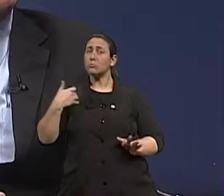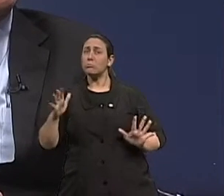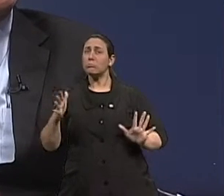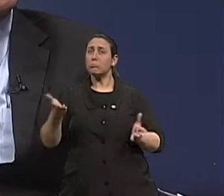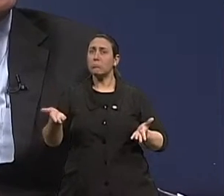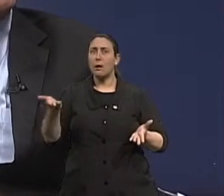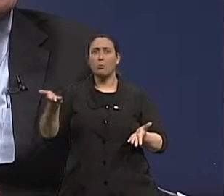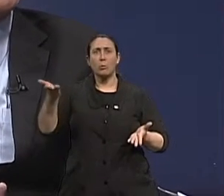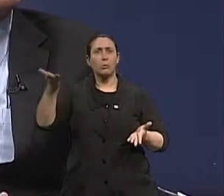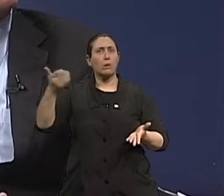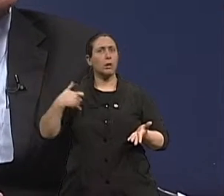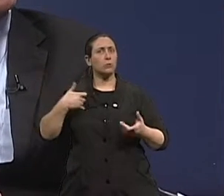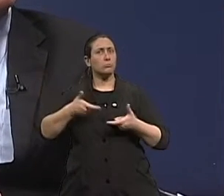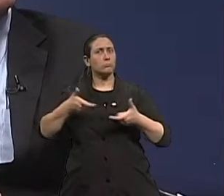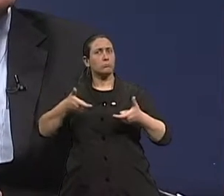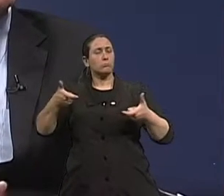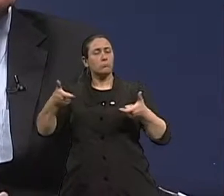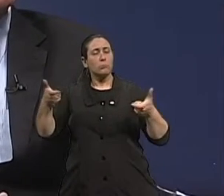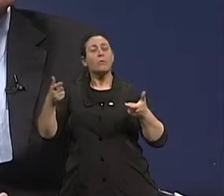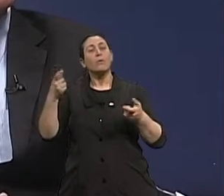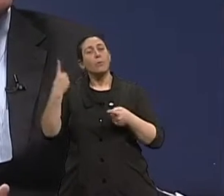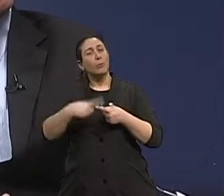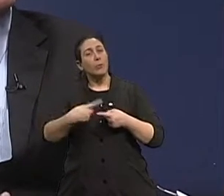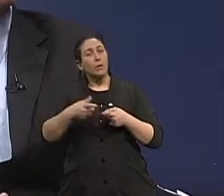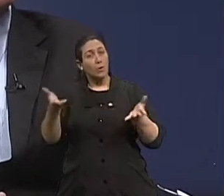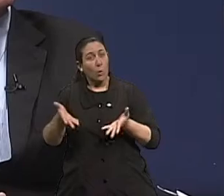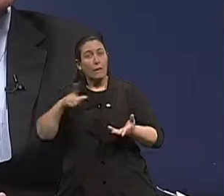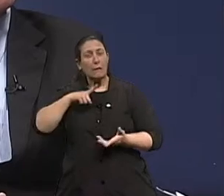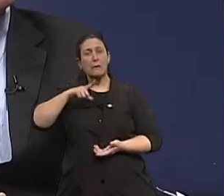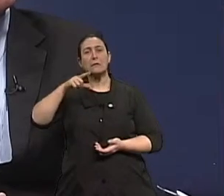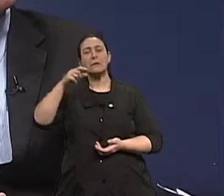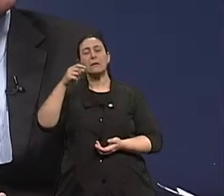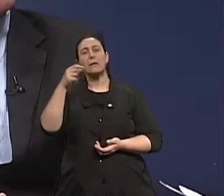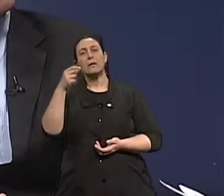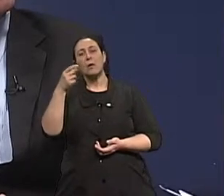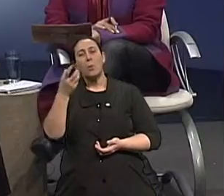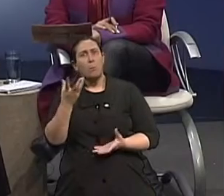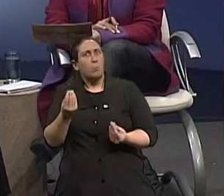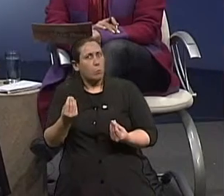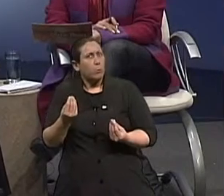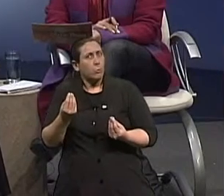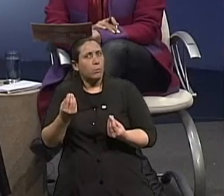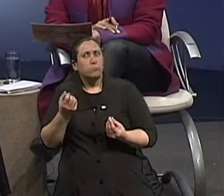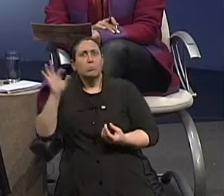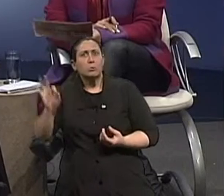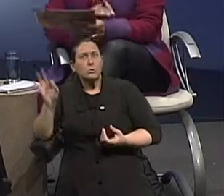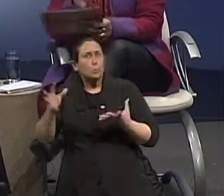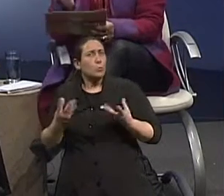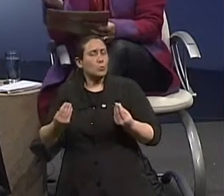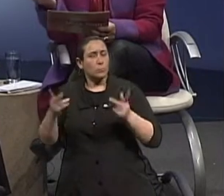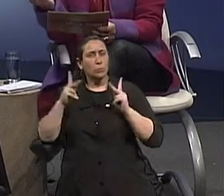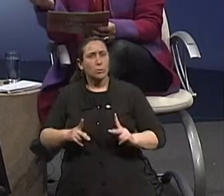Hoje o Rio Grande do Sul já tem 13,6% de pessoas acima de 60 anos, quer dizer... É alto o índice? Altíssimo.